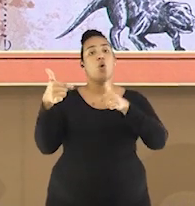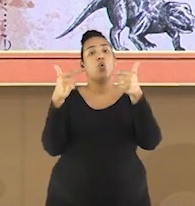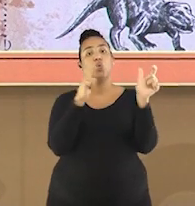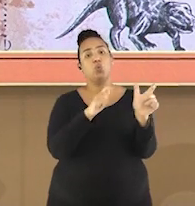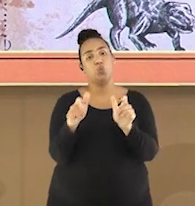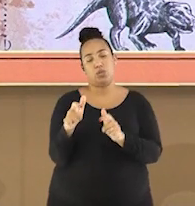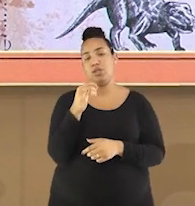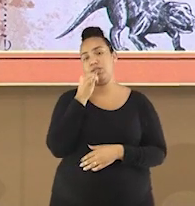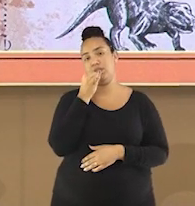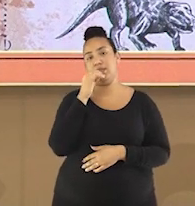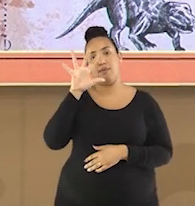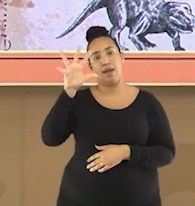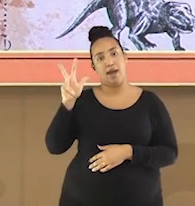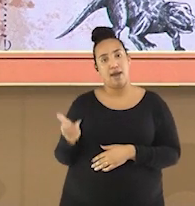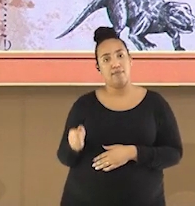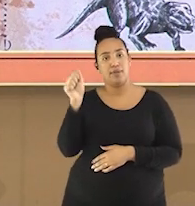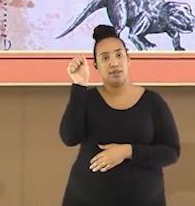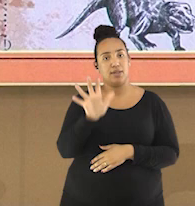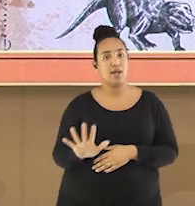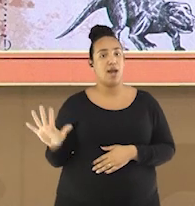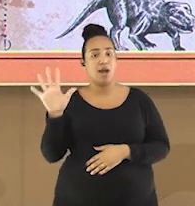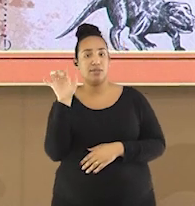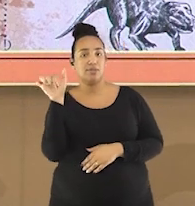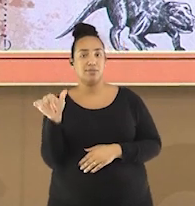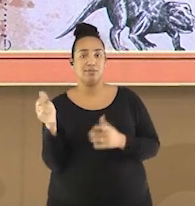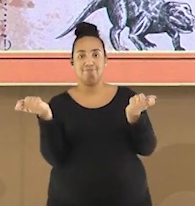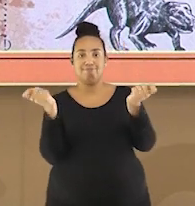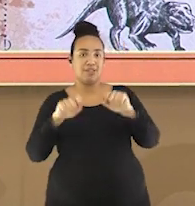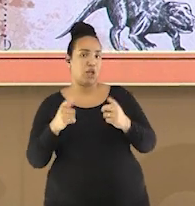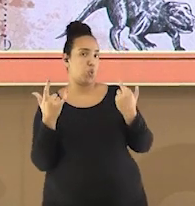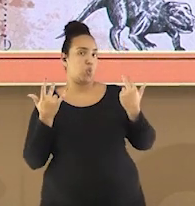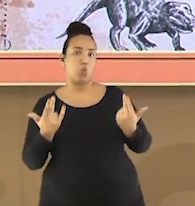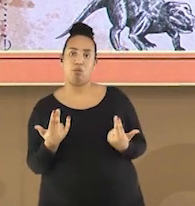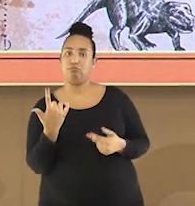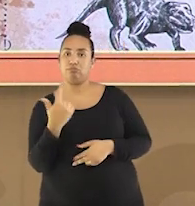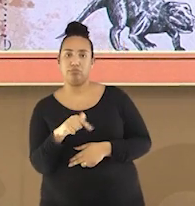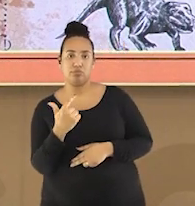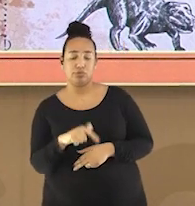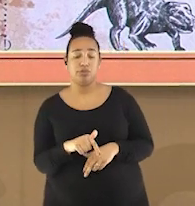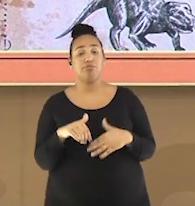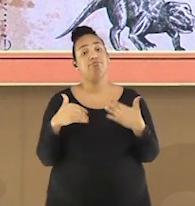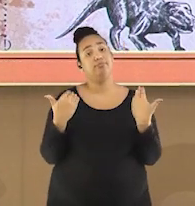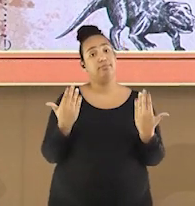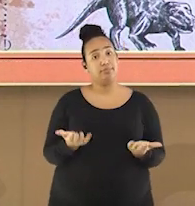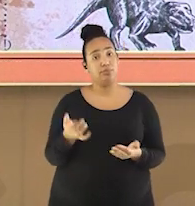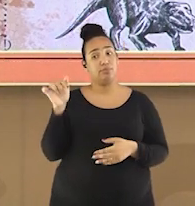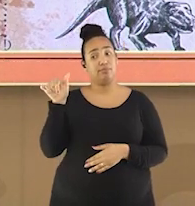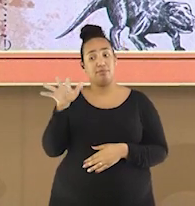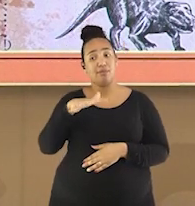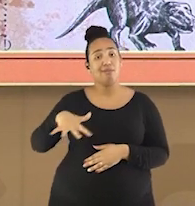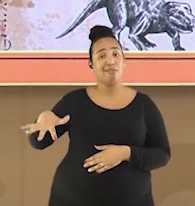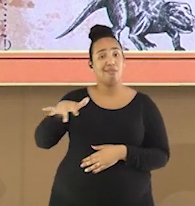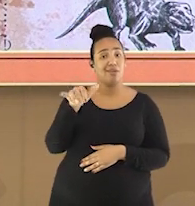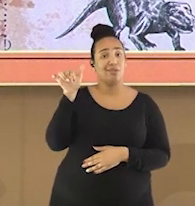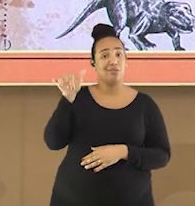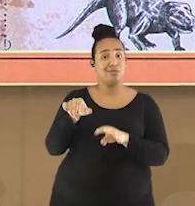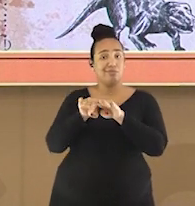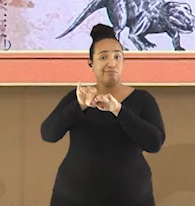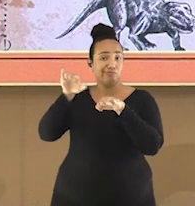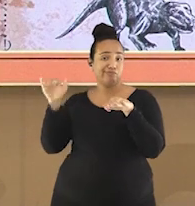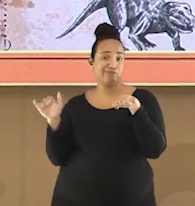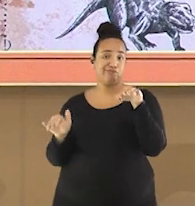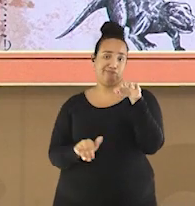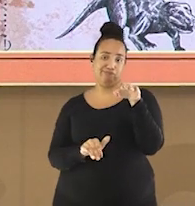África e a Ásia não compartilhavam das mesmas capacidades e, por tal razão, estariam em uma situação inferior